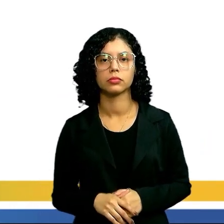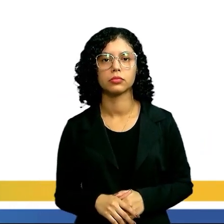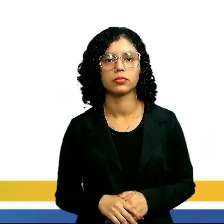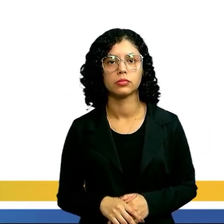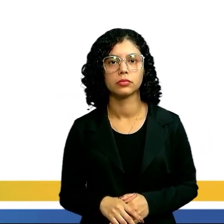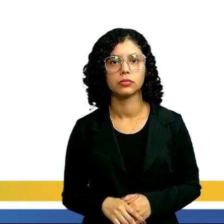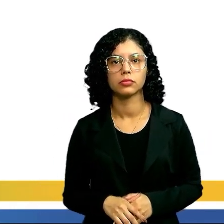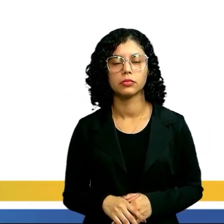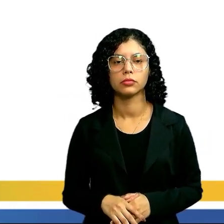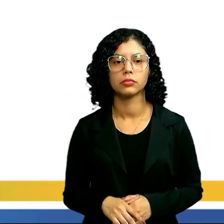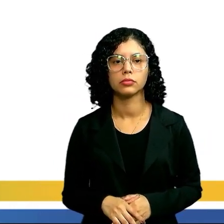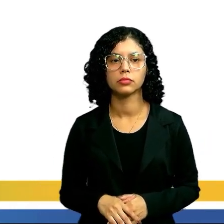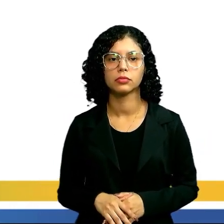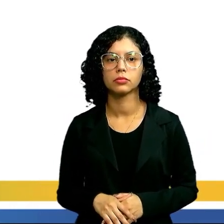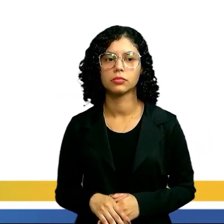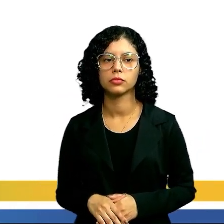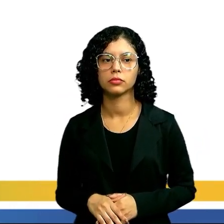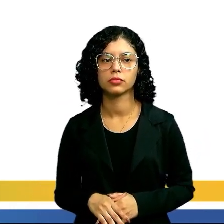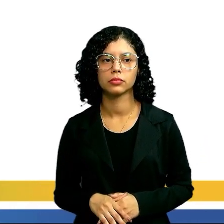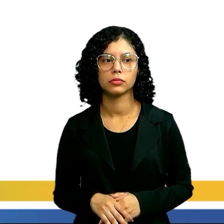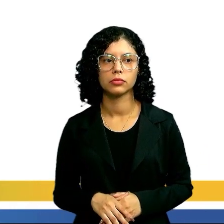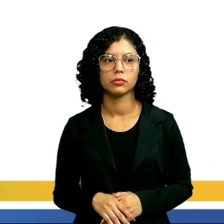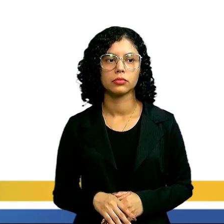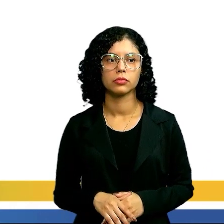Enem, na página 95.